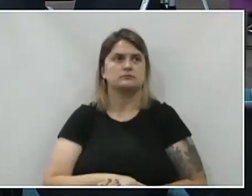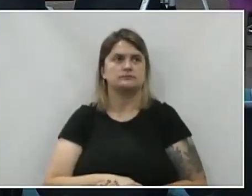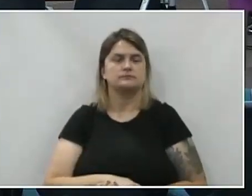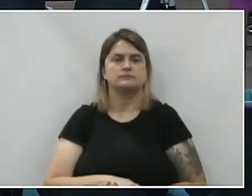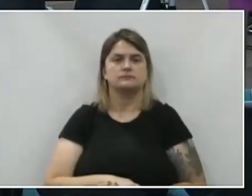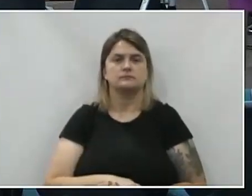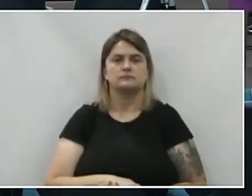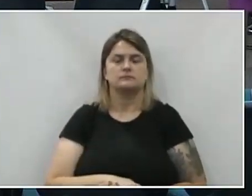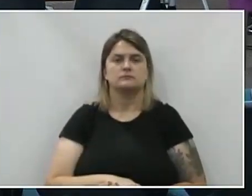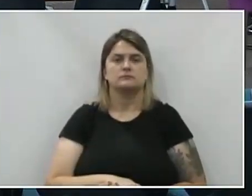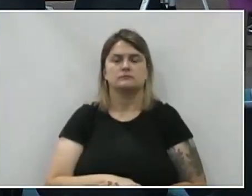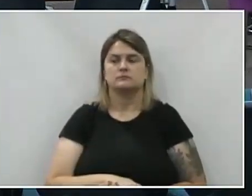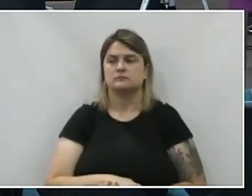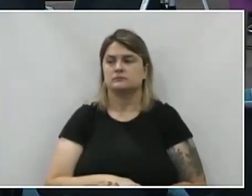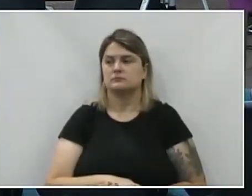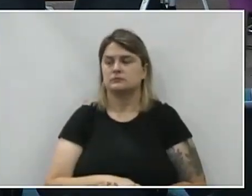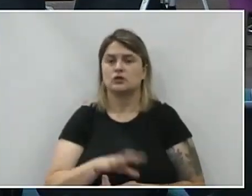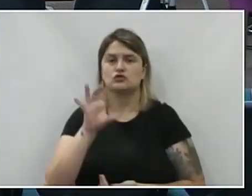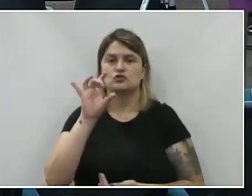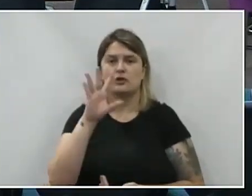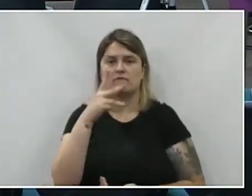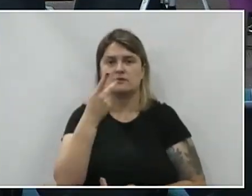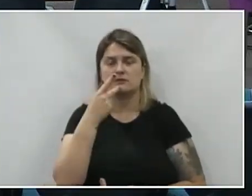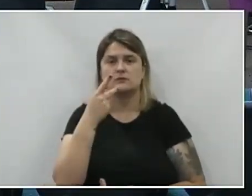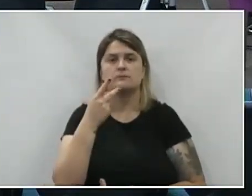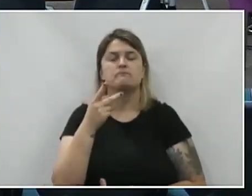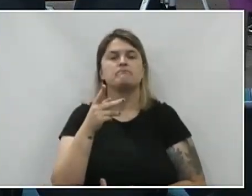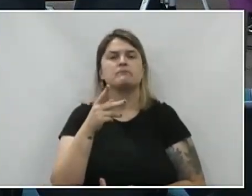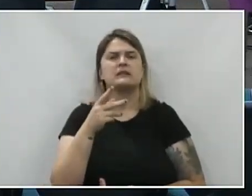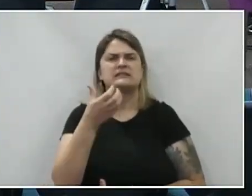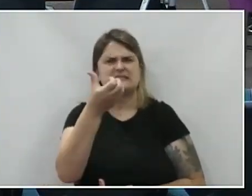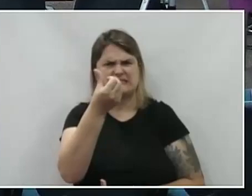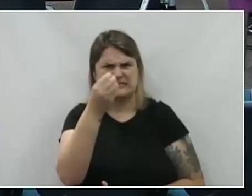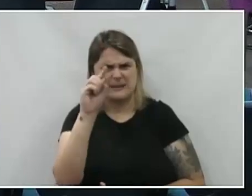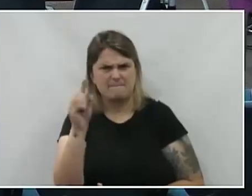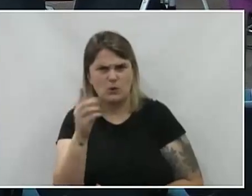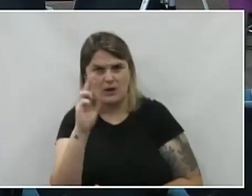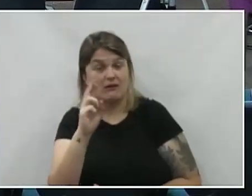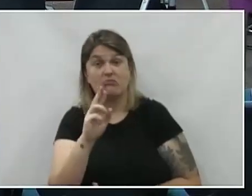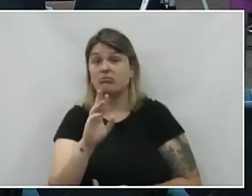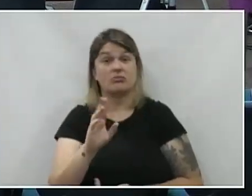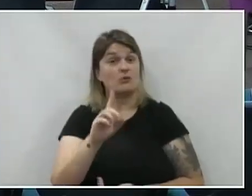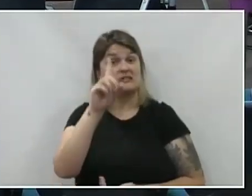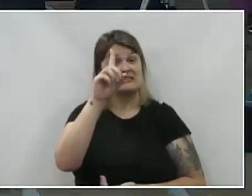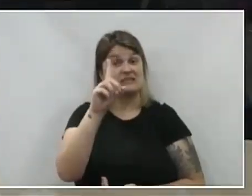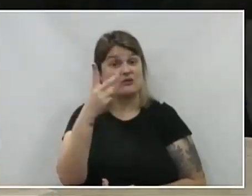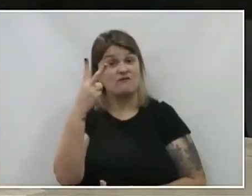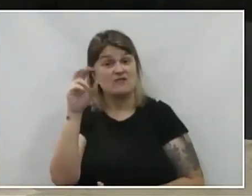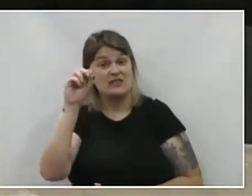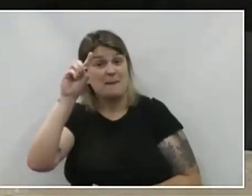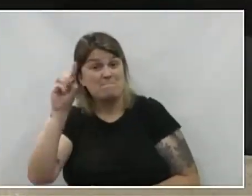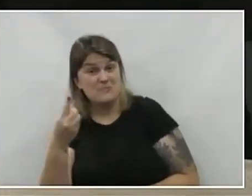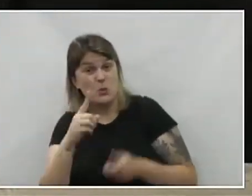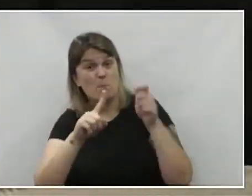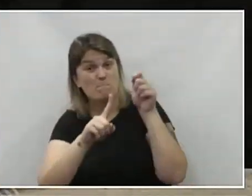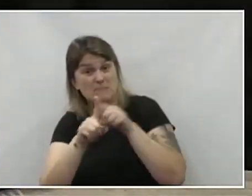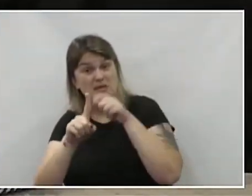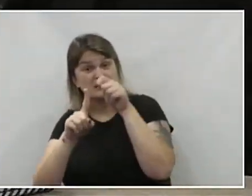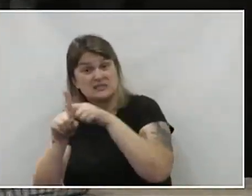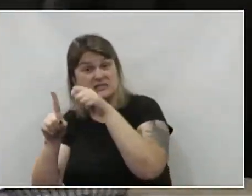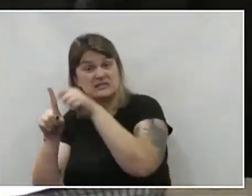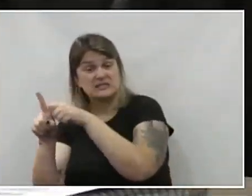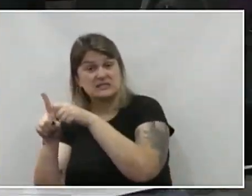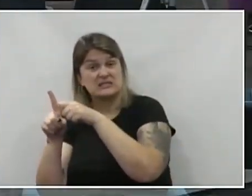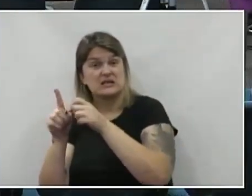Uma parte, vereador. Só ratificando o a senhora disse, seria de 60 mil reais, não é, é 120 mil por mês. Não,